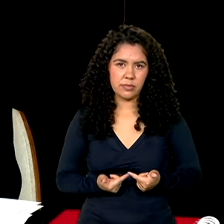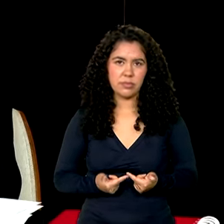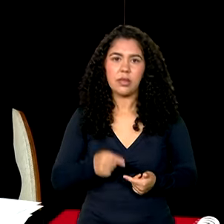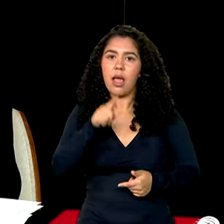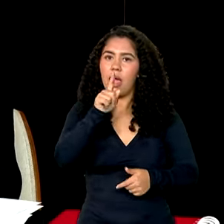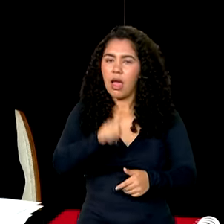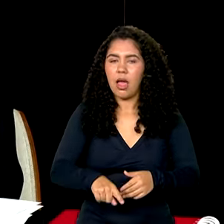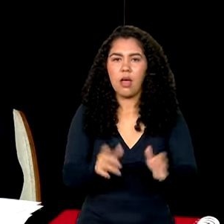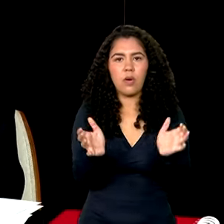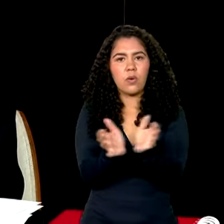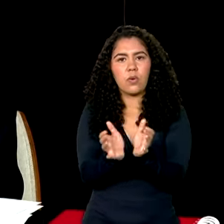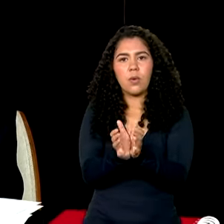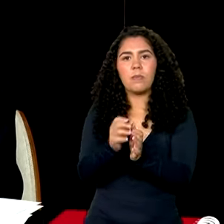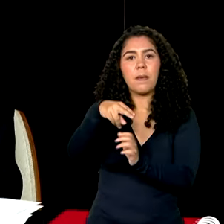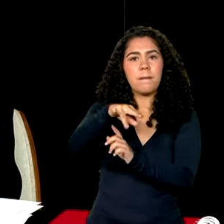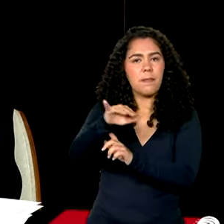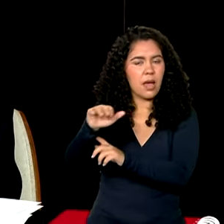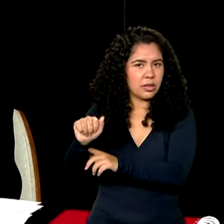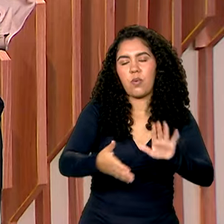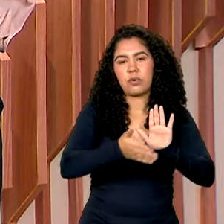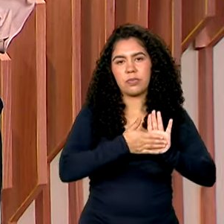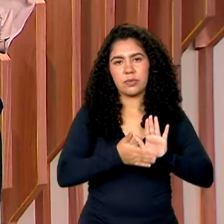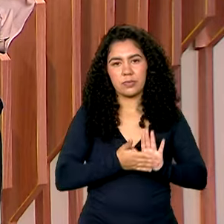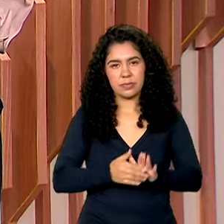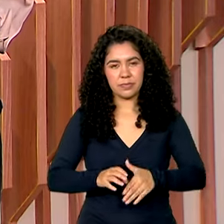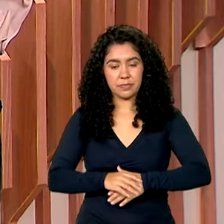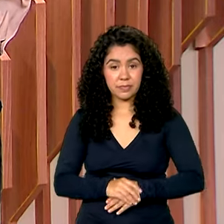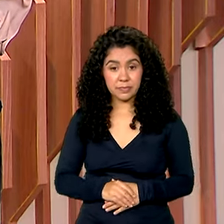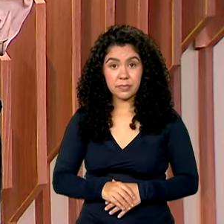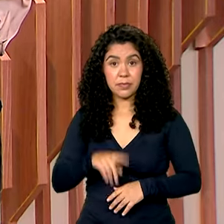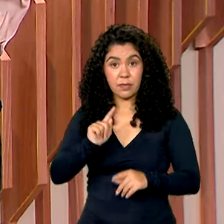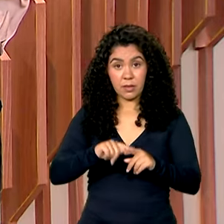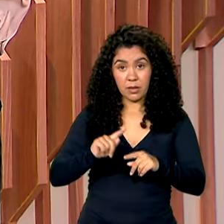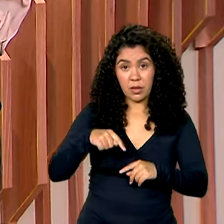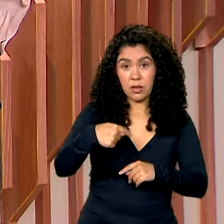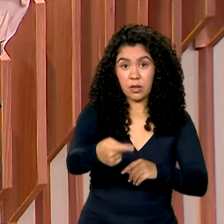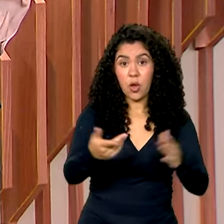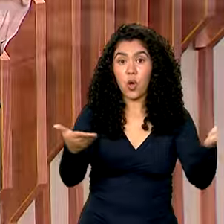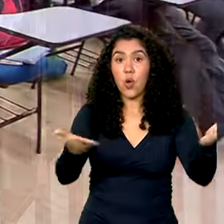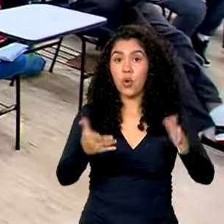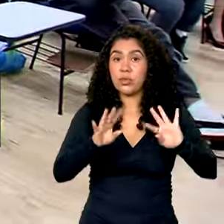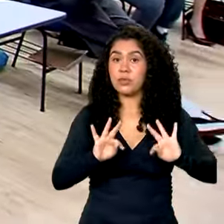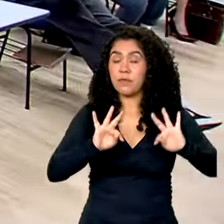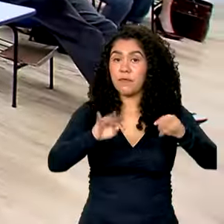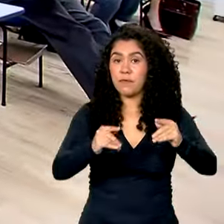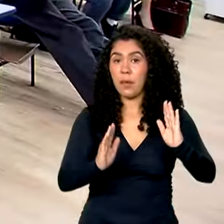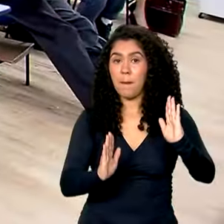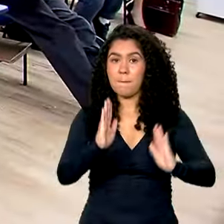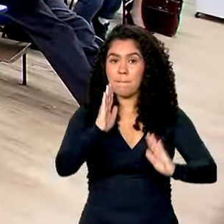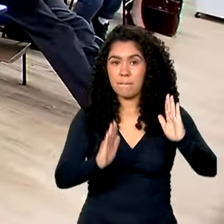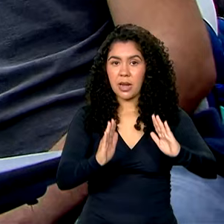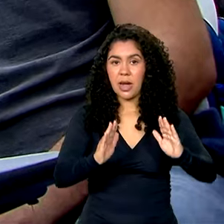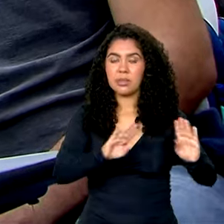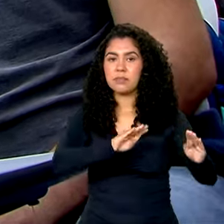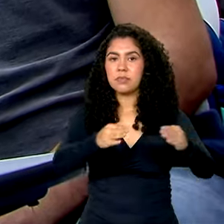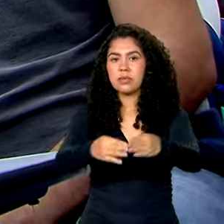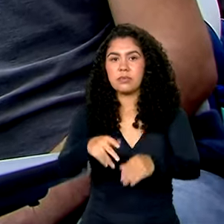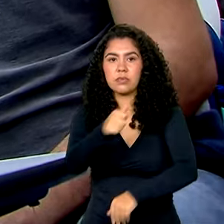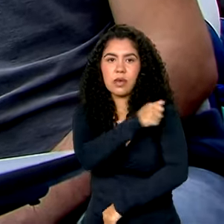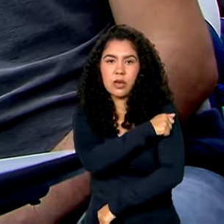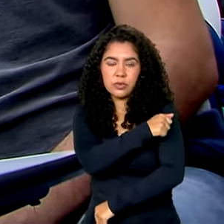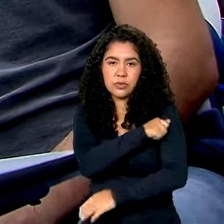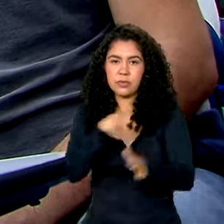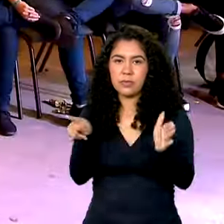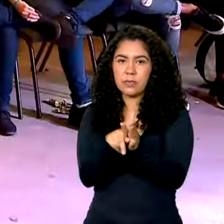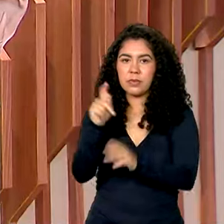a classe média, que é quem paga imposto nesse país. E veja a seguir, termina hoje o prazo para estudantes gaúchos se